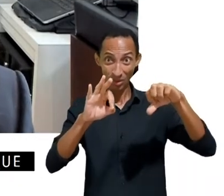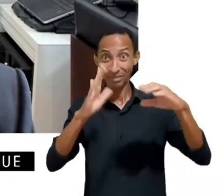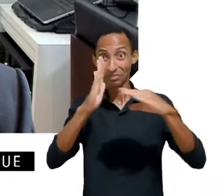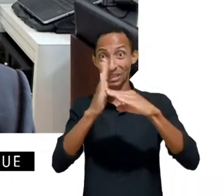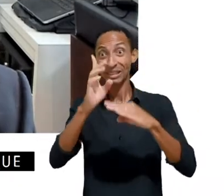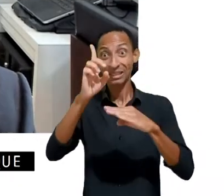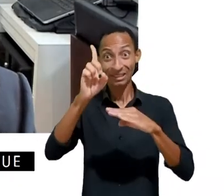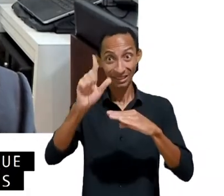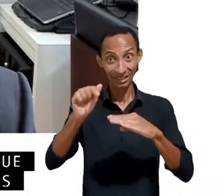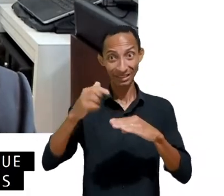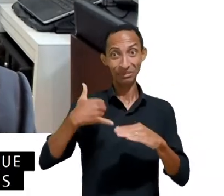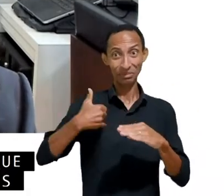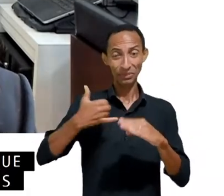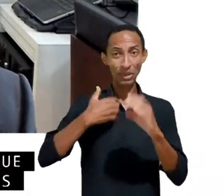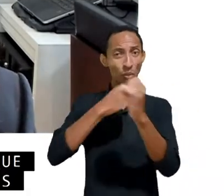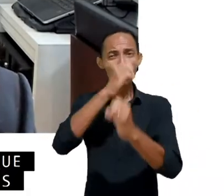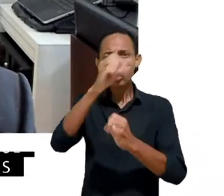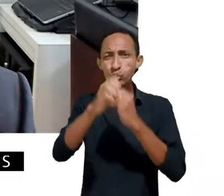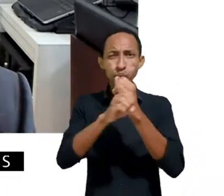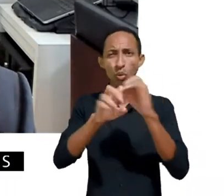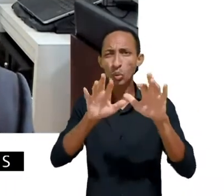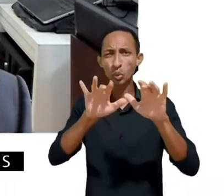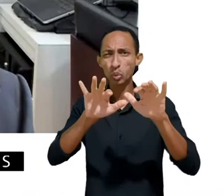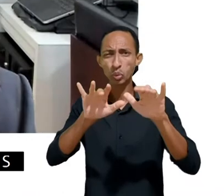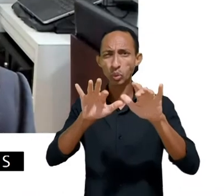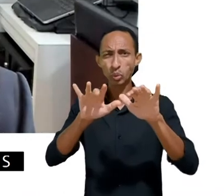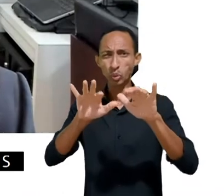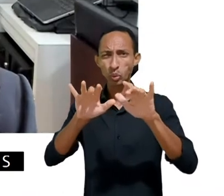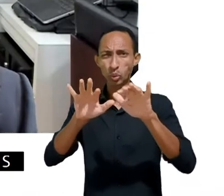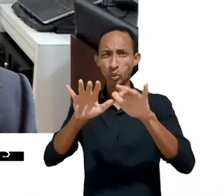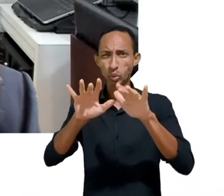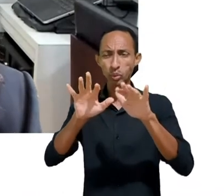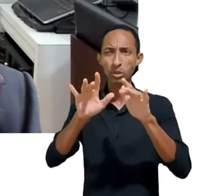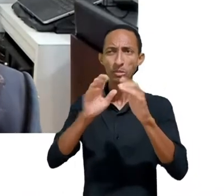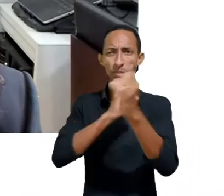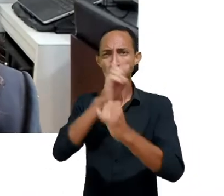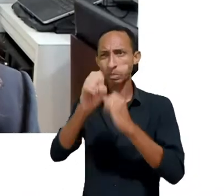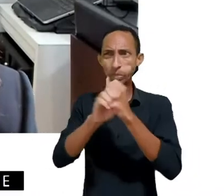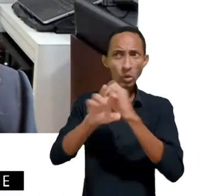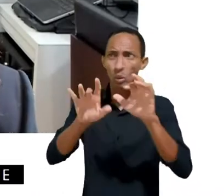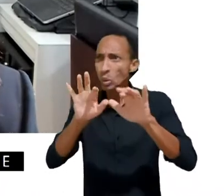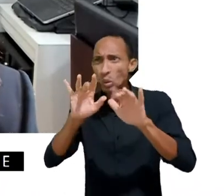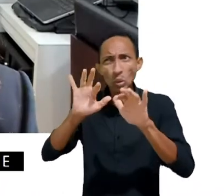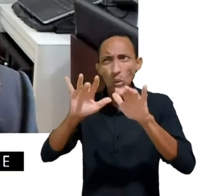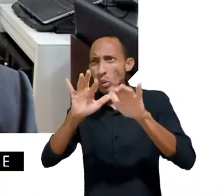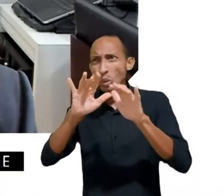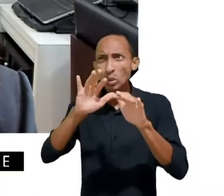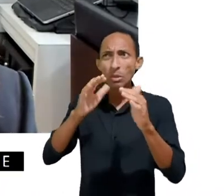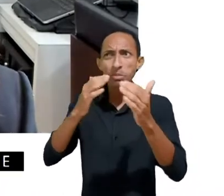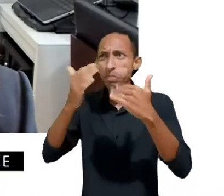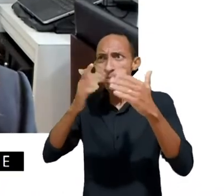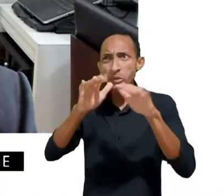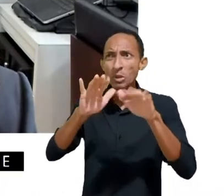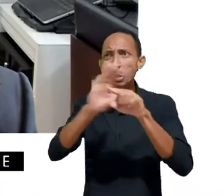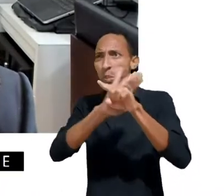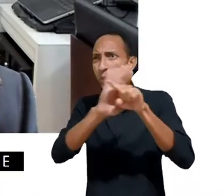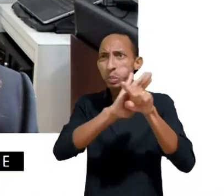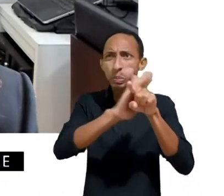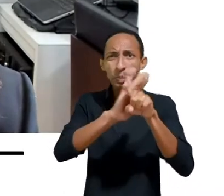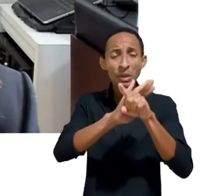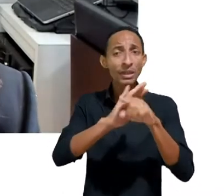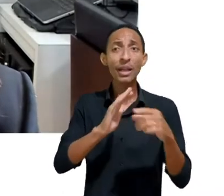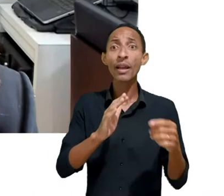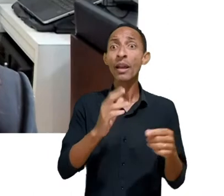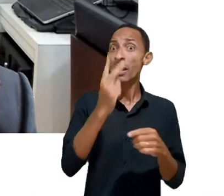o número é muito grande de crianças e adolescentes conectados. Então, são mais de 24 milhões de crianças e